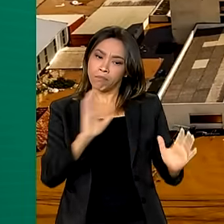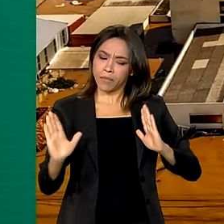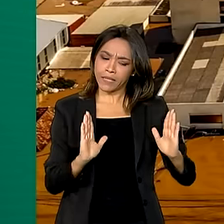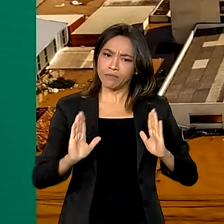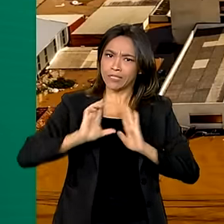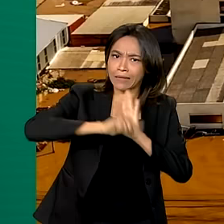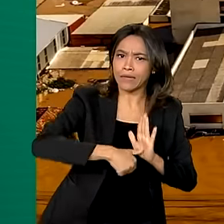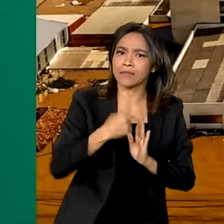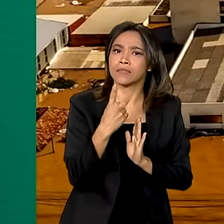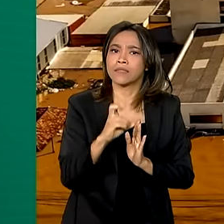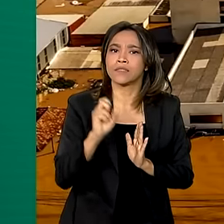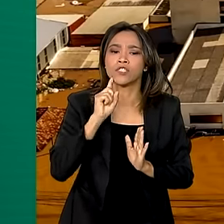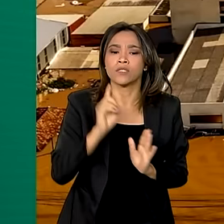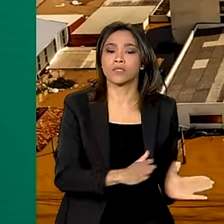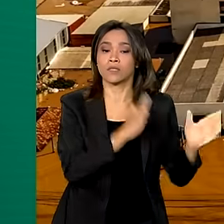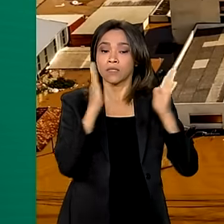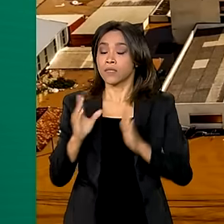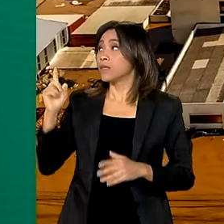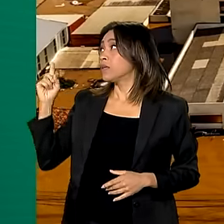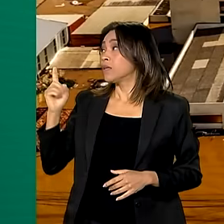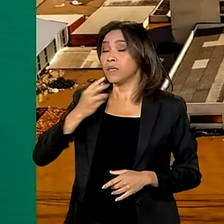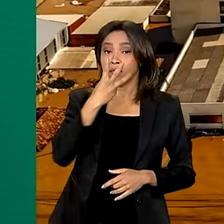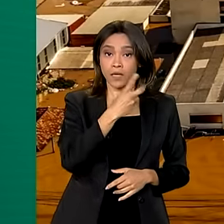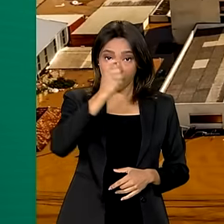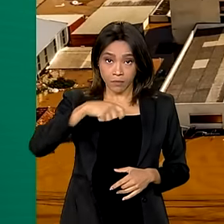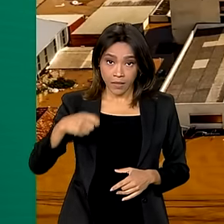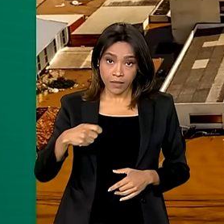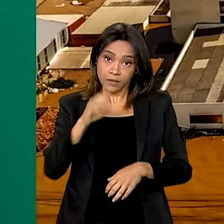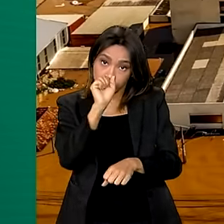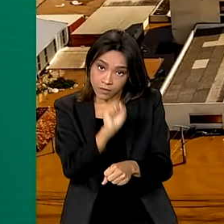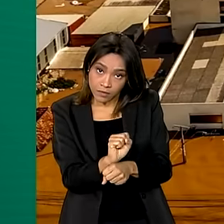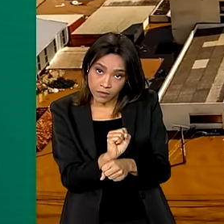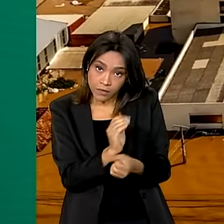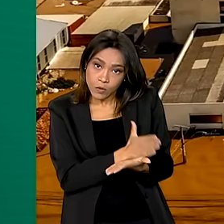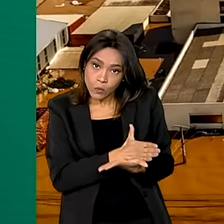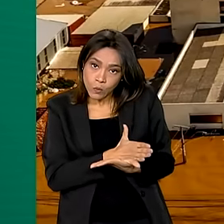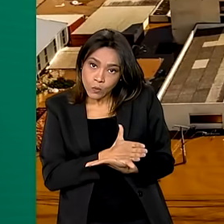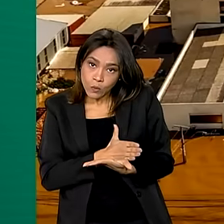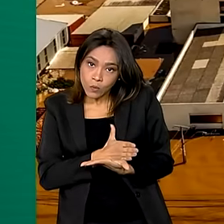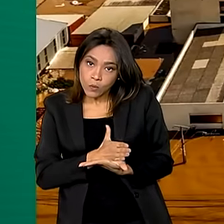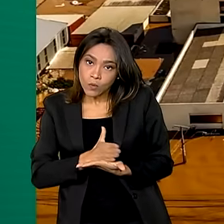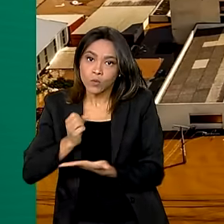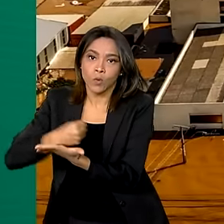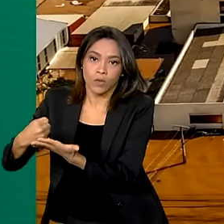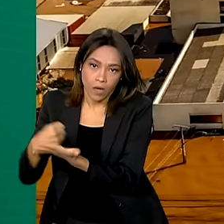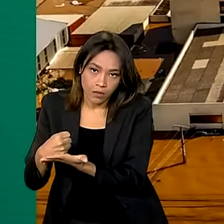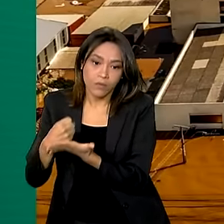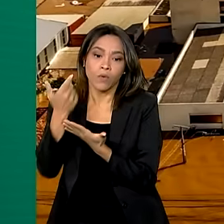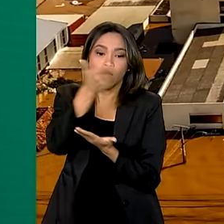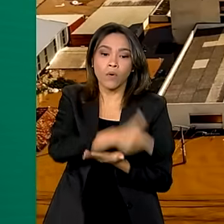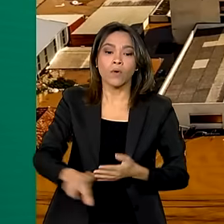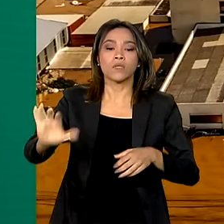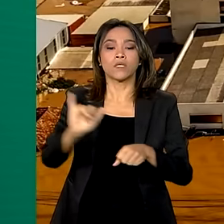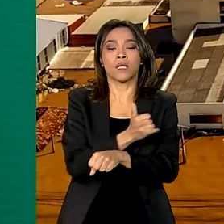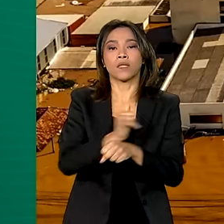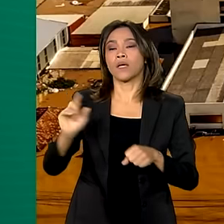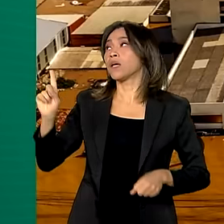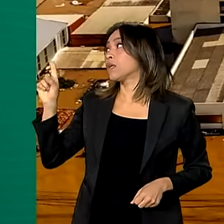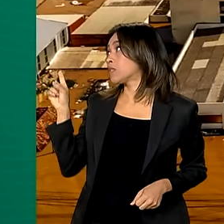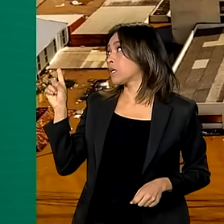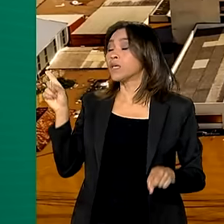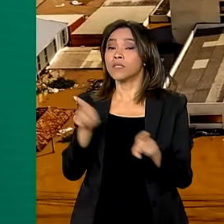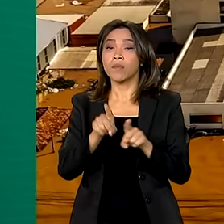e suspensão de até três meses nos contratos de financiamento habitacional. Outra medida inclui o suporte no